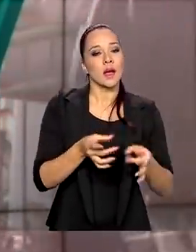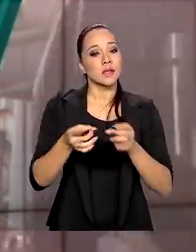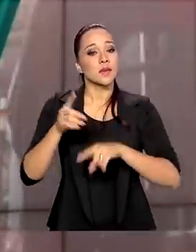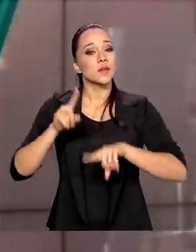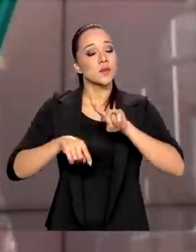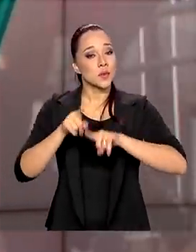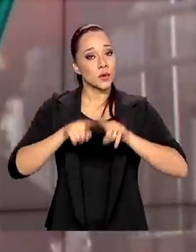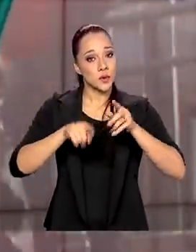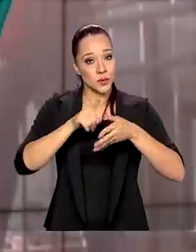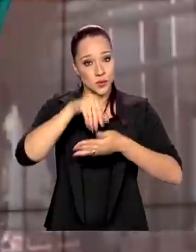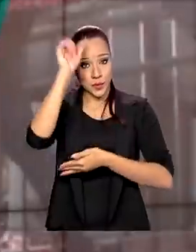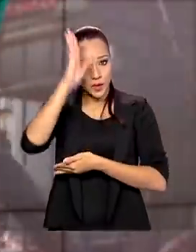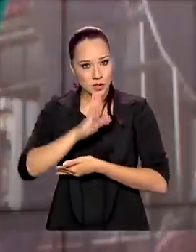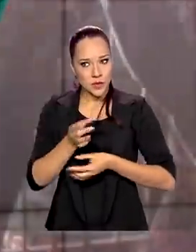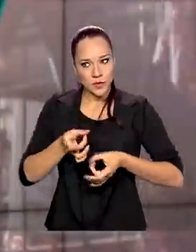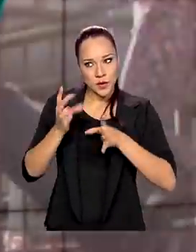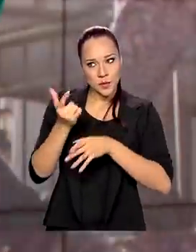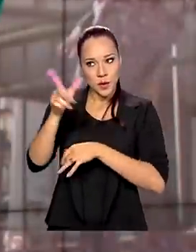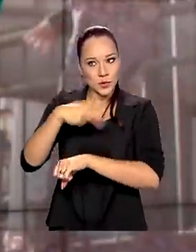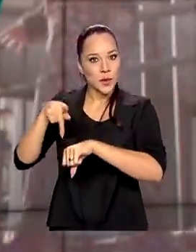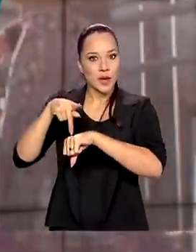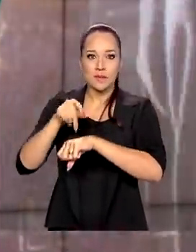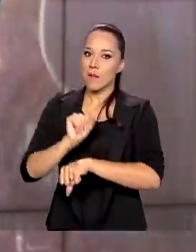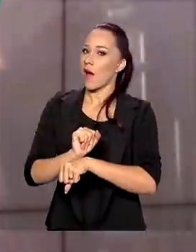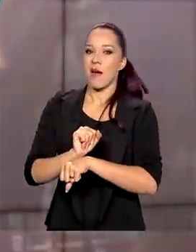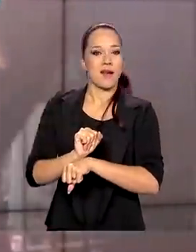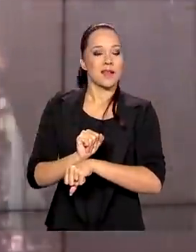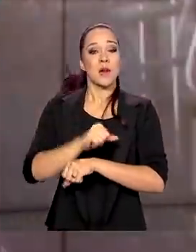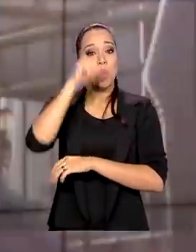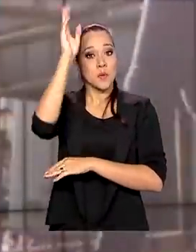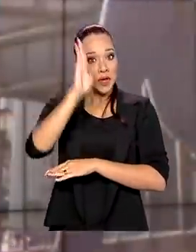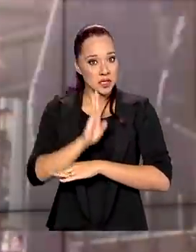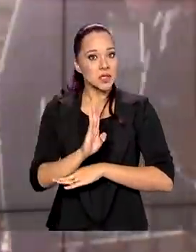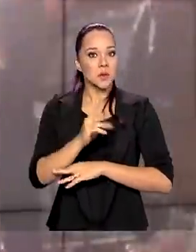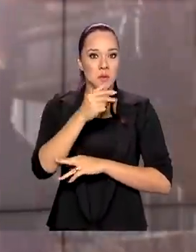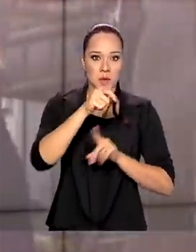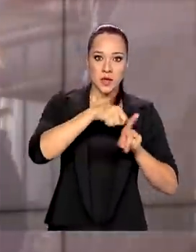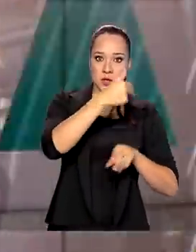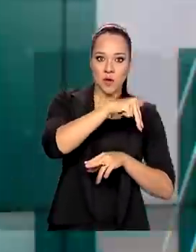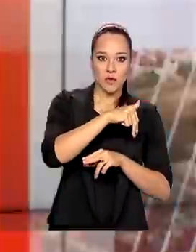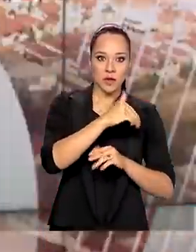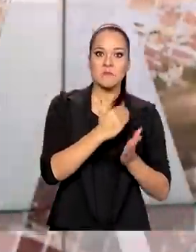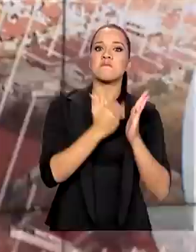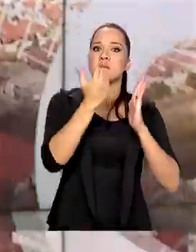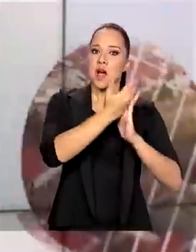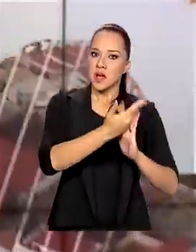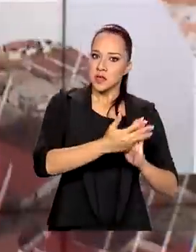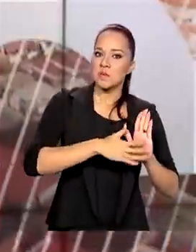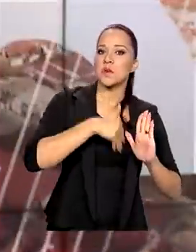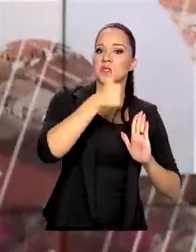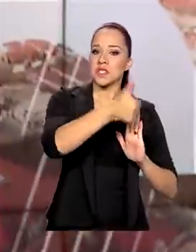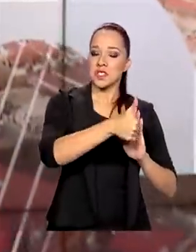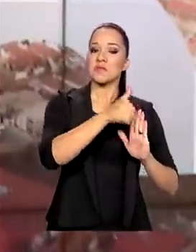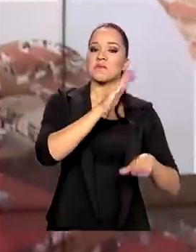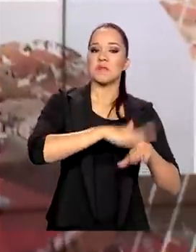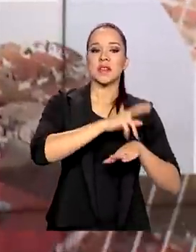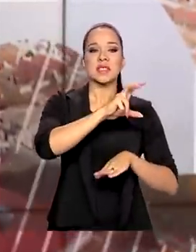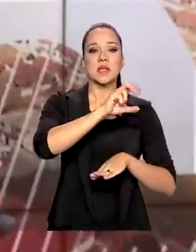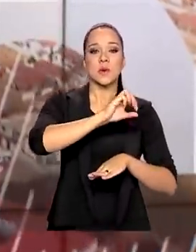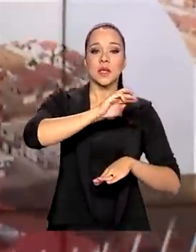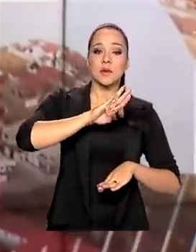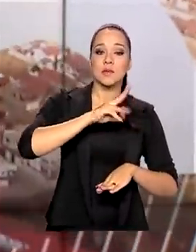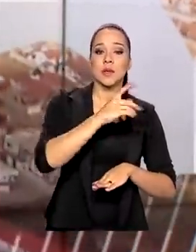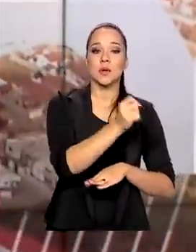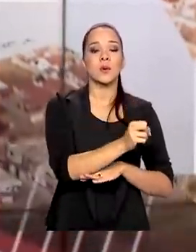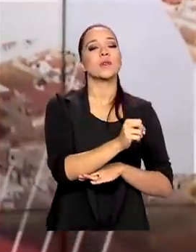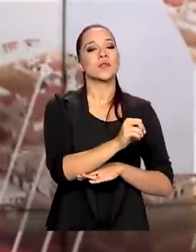produtos brasileiros para outros países não param. O Brasil fechou novembro com mais um saldo positivo de mais de 50 bilhões